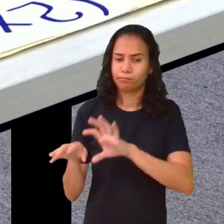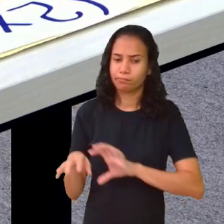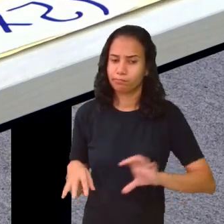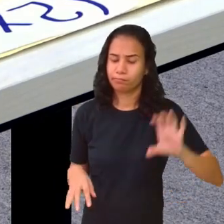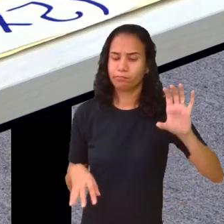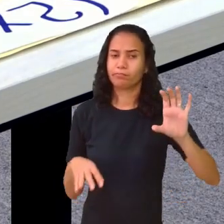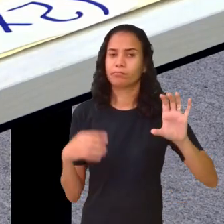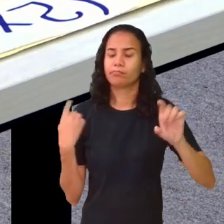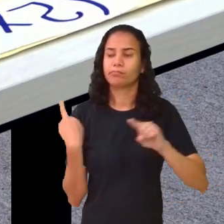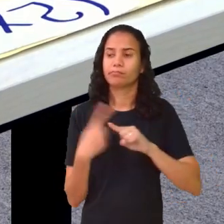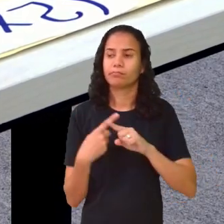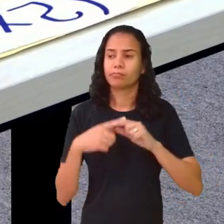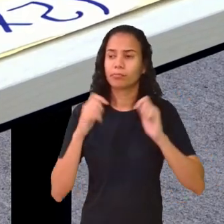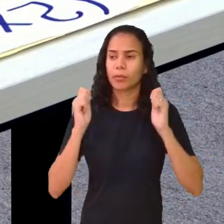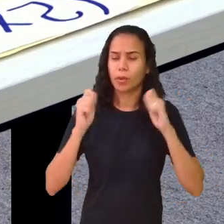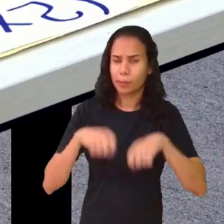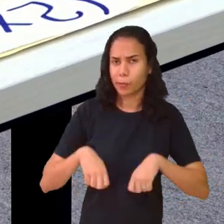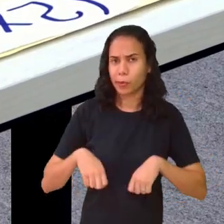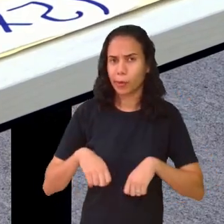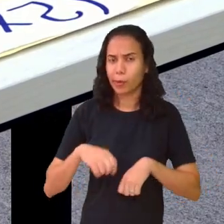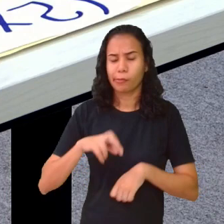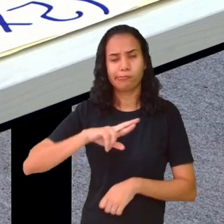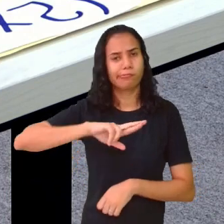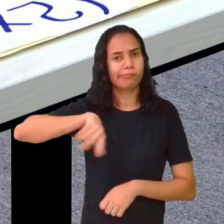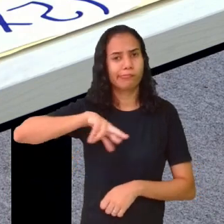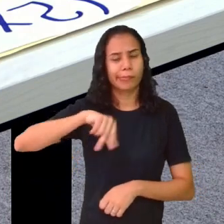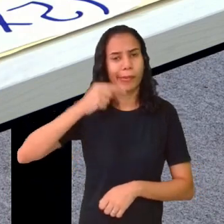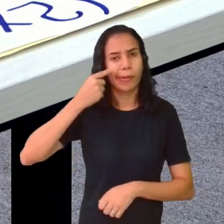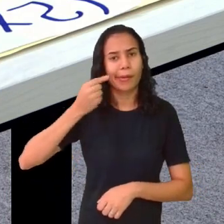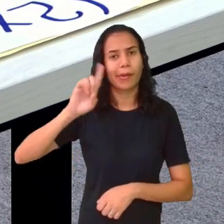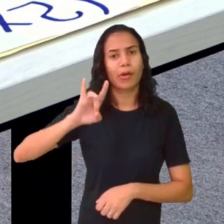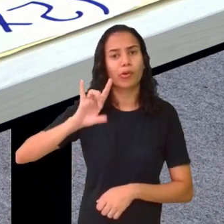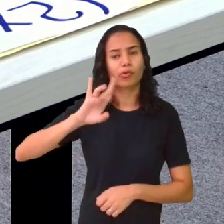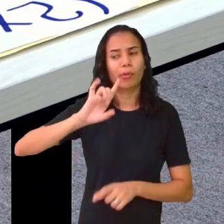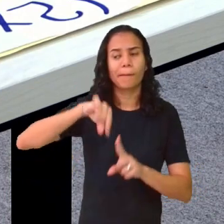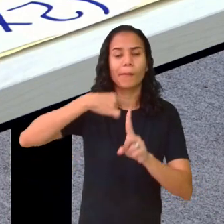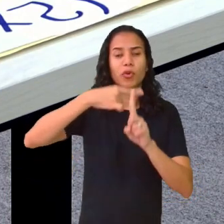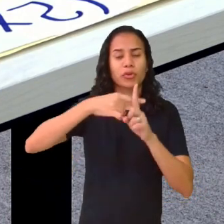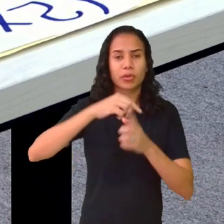Porque eu posso botar aqui? Não. Aqui é positivo.